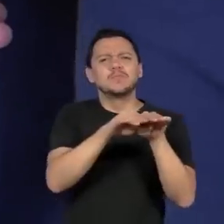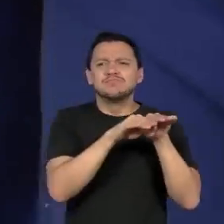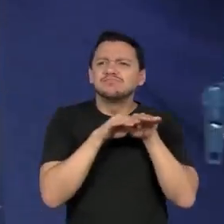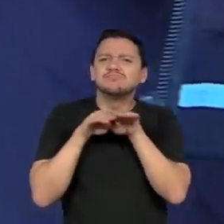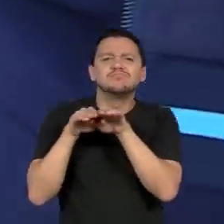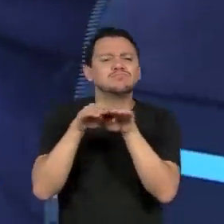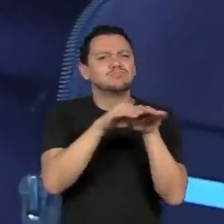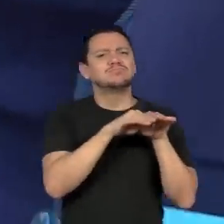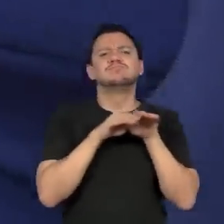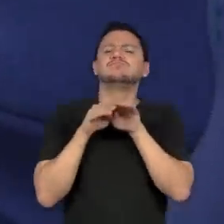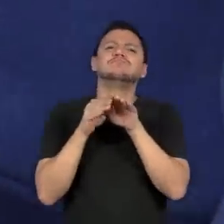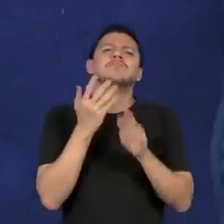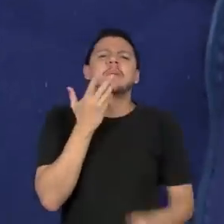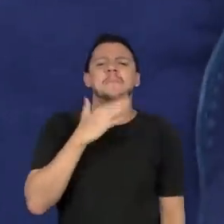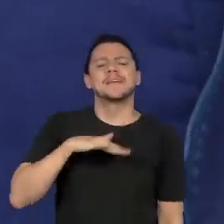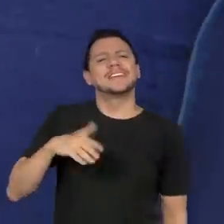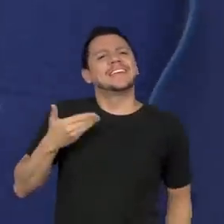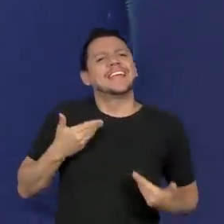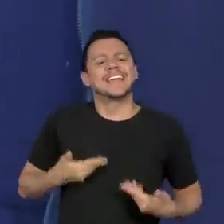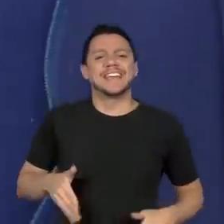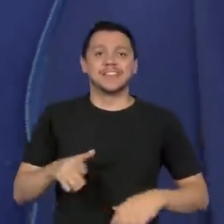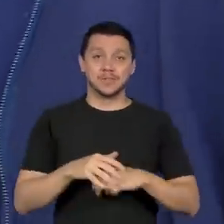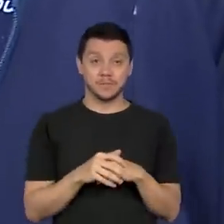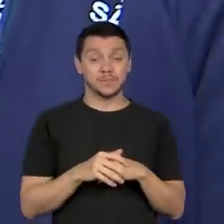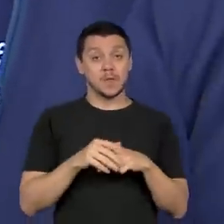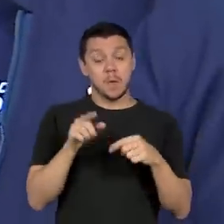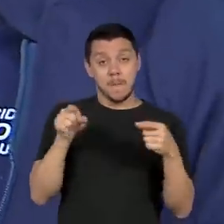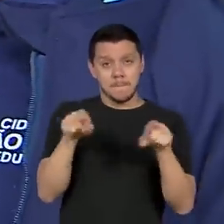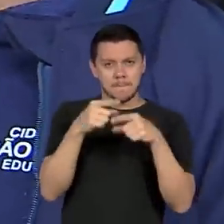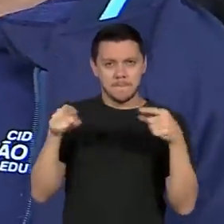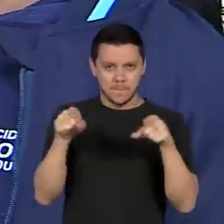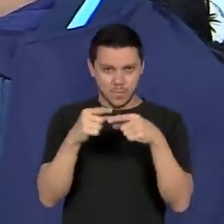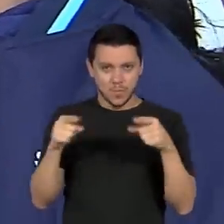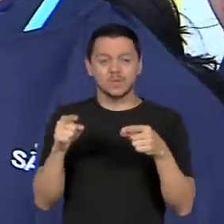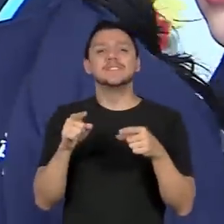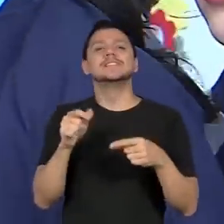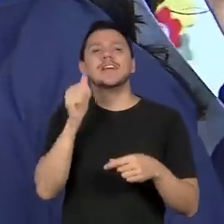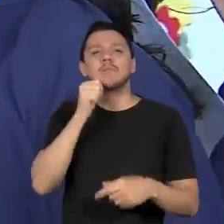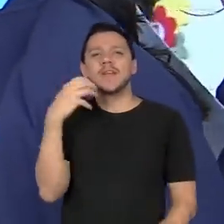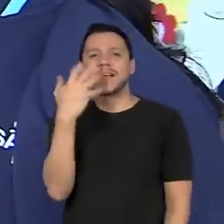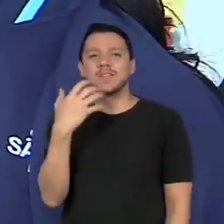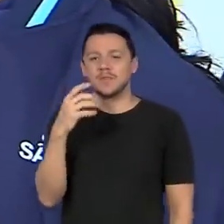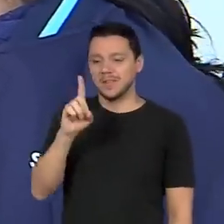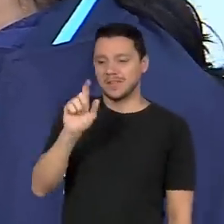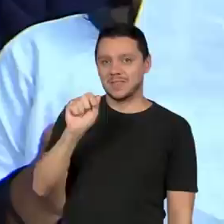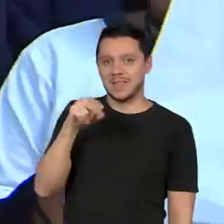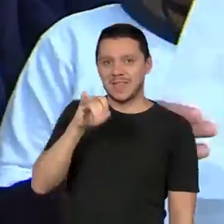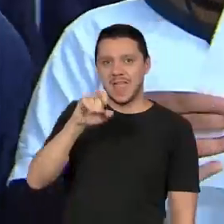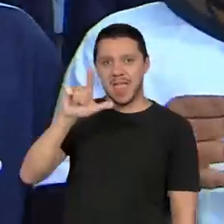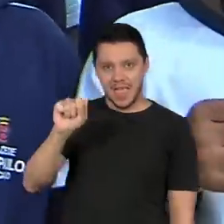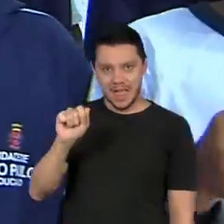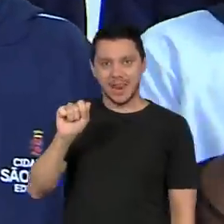Uma paródia da música Swing da Cor, da cantora brasileira Daniela Mercury.